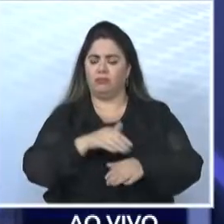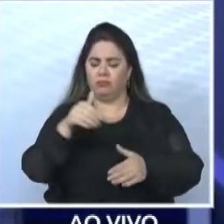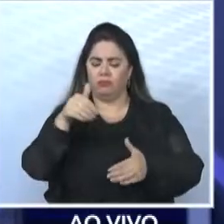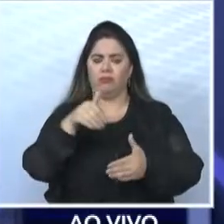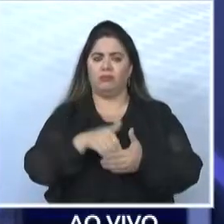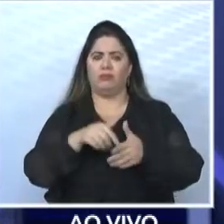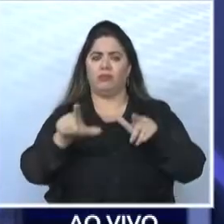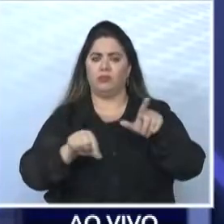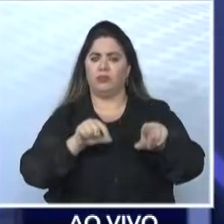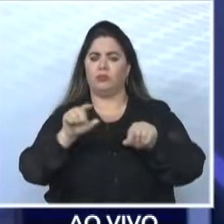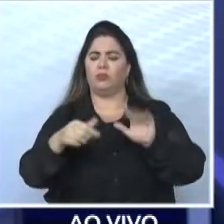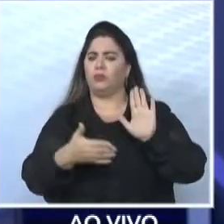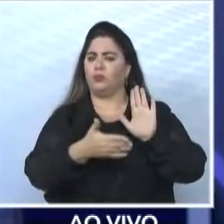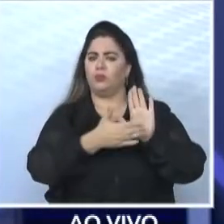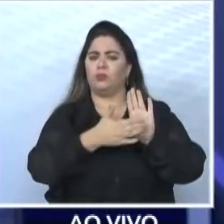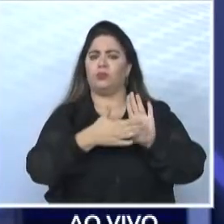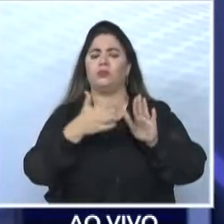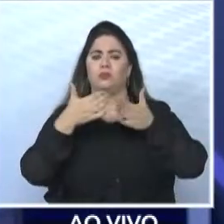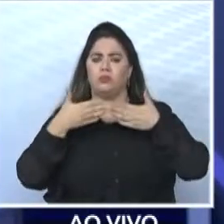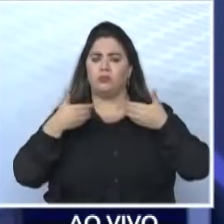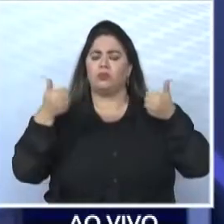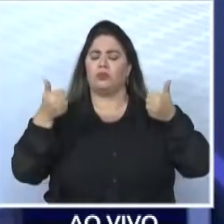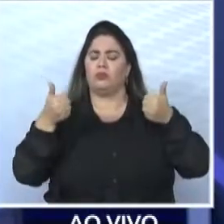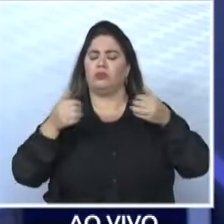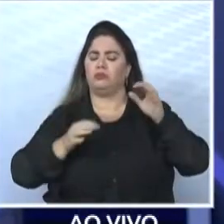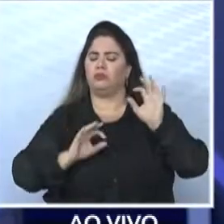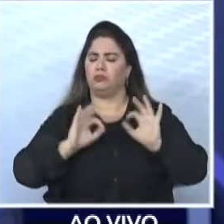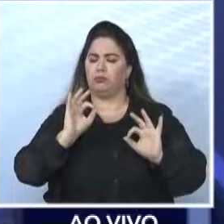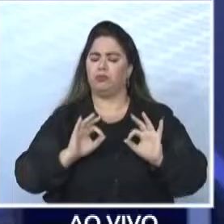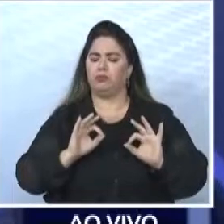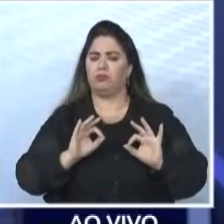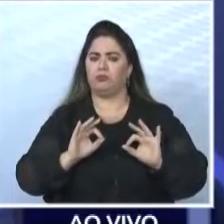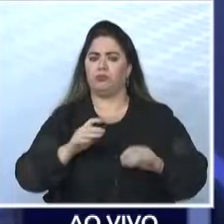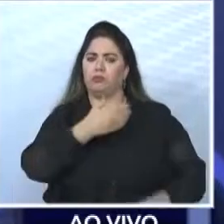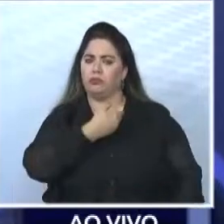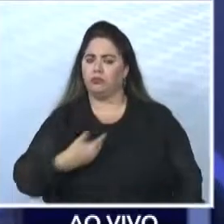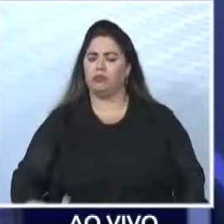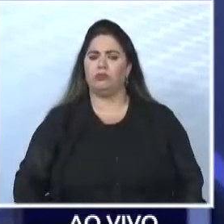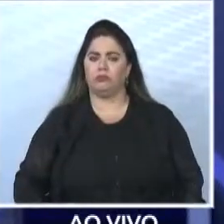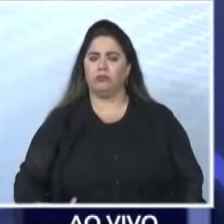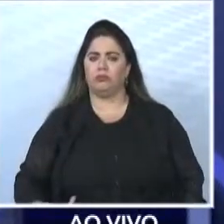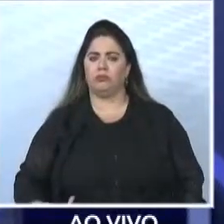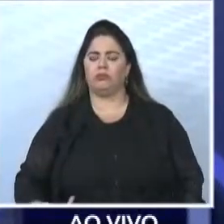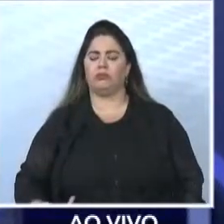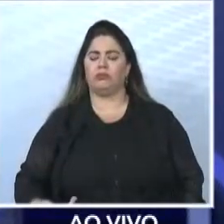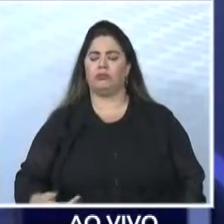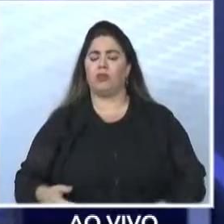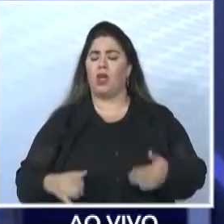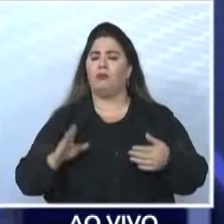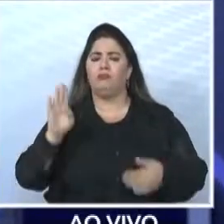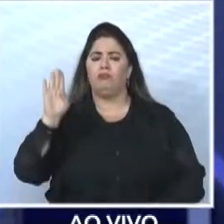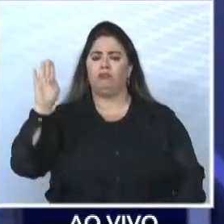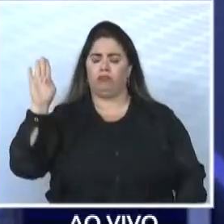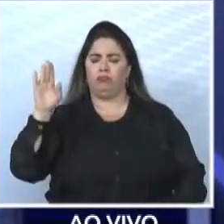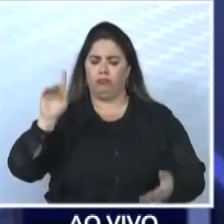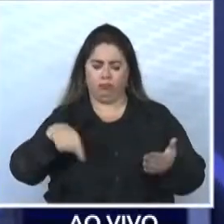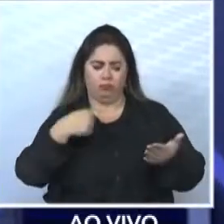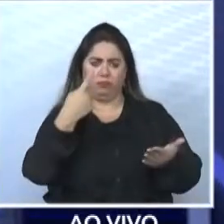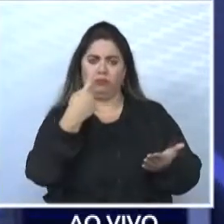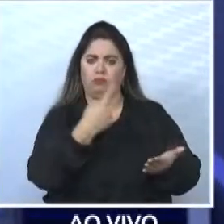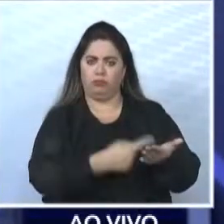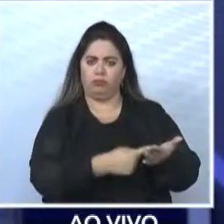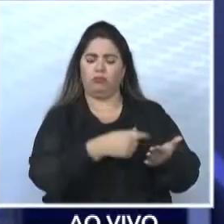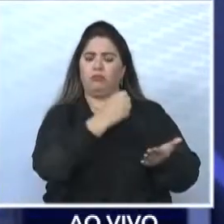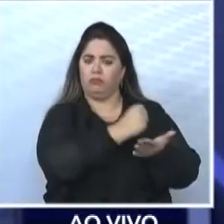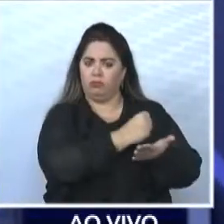proposta e plano de governo. Sendo assim, como foi acordado entre os candidatos e homologado na Justiça Eleitoral, o